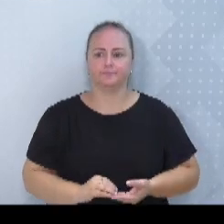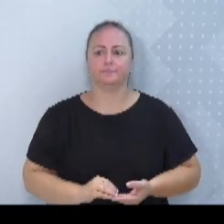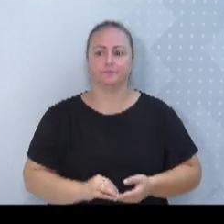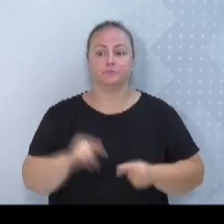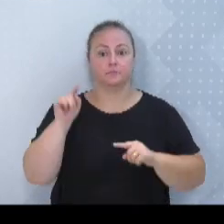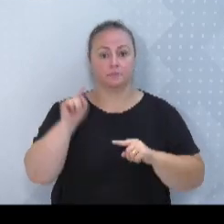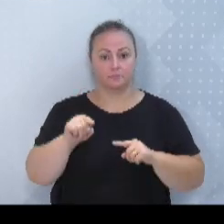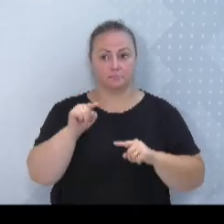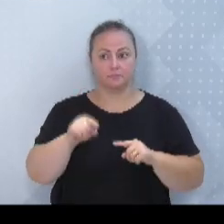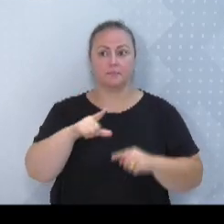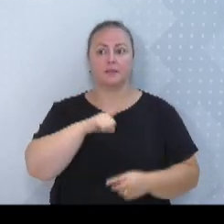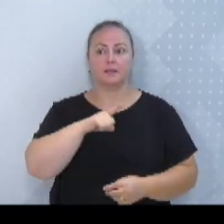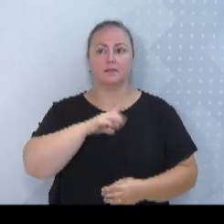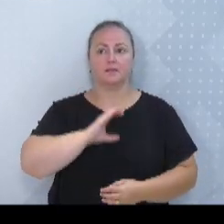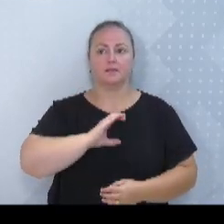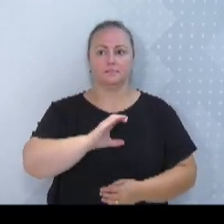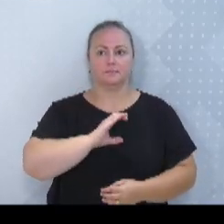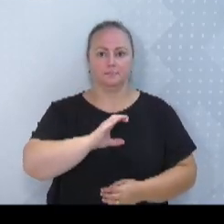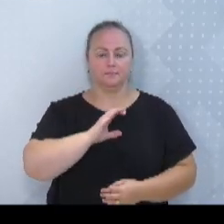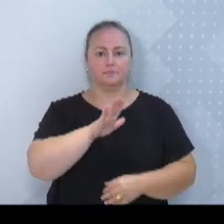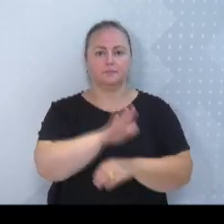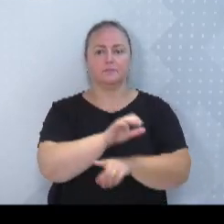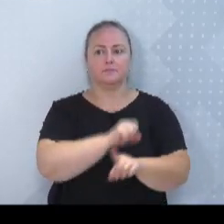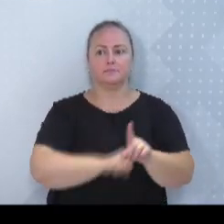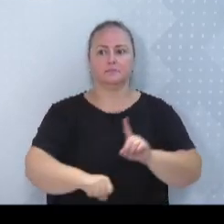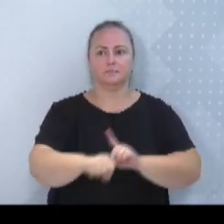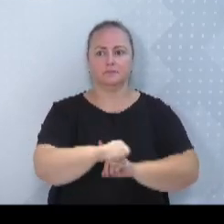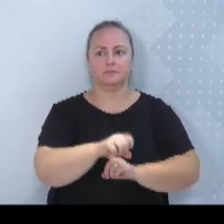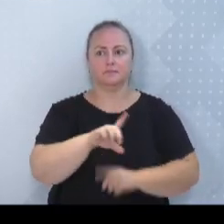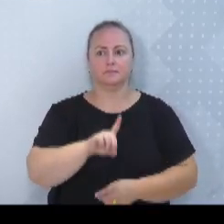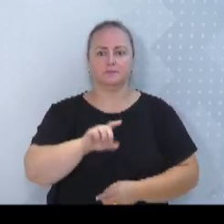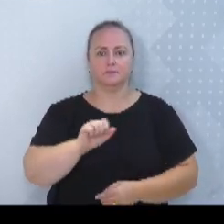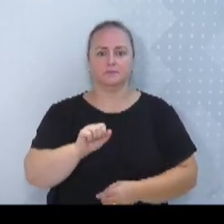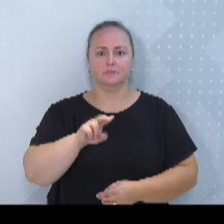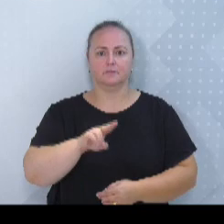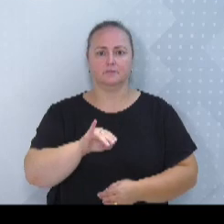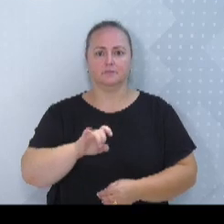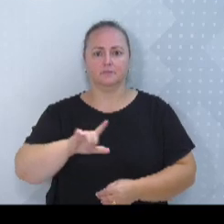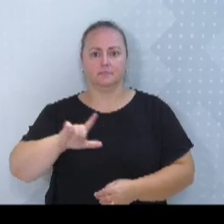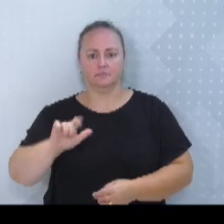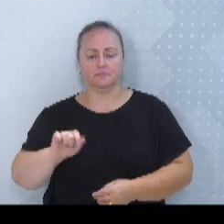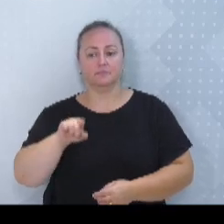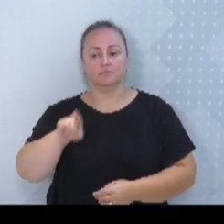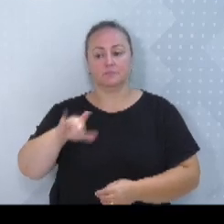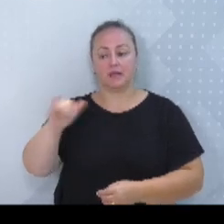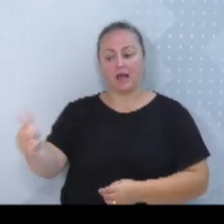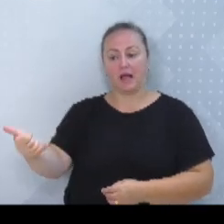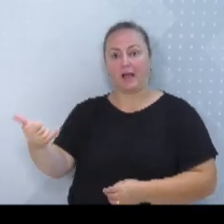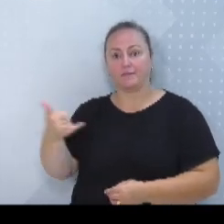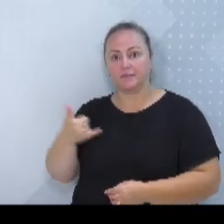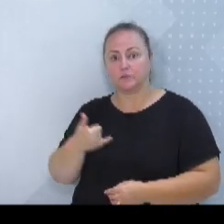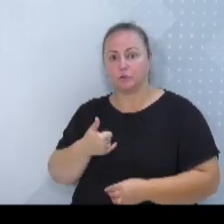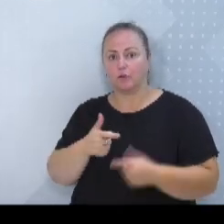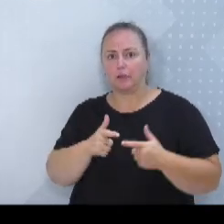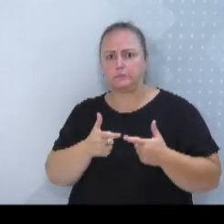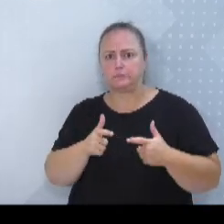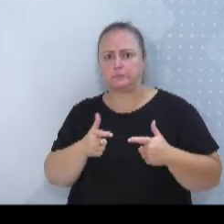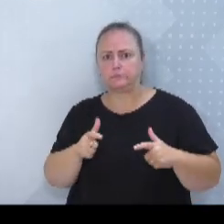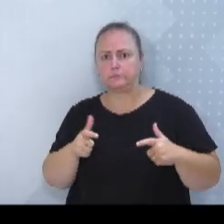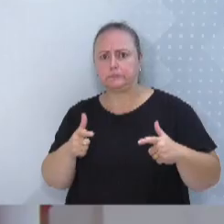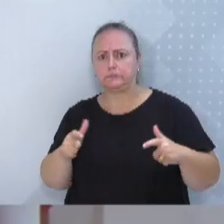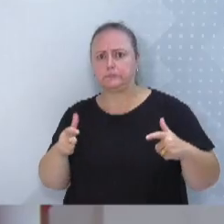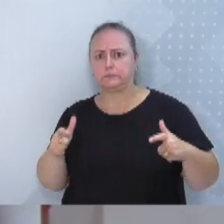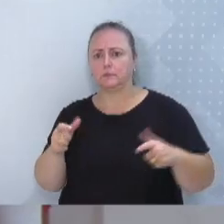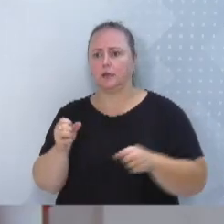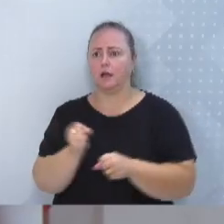atendidas pela coordenadora e assistente social Daniela, que nos informou, infelizmente, a grande demanda de casos nos últimos